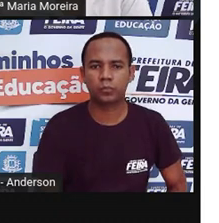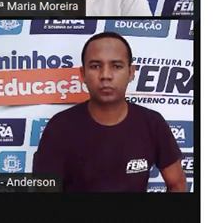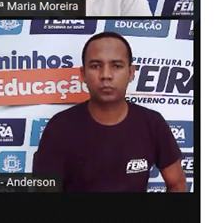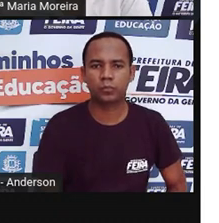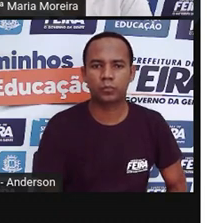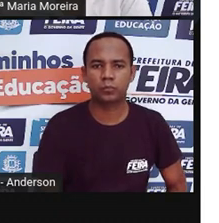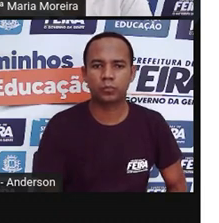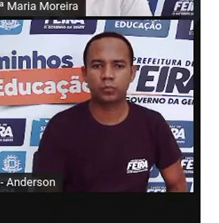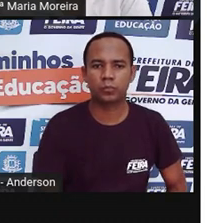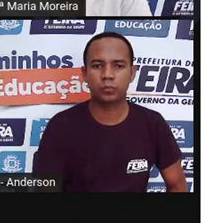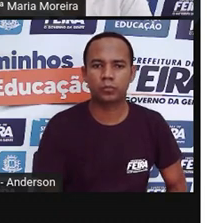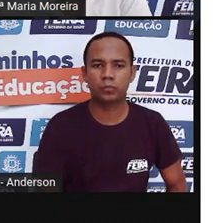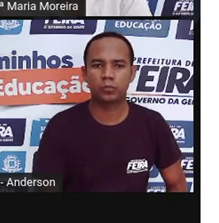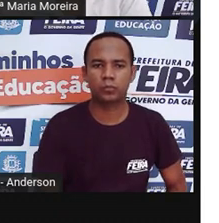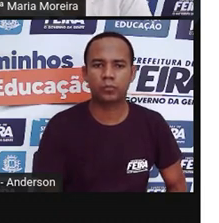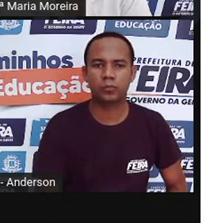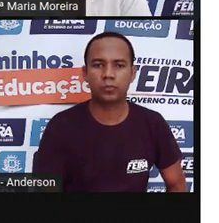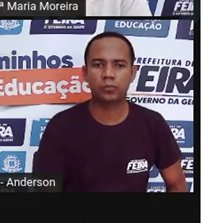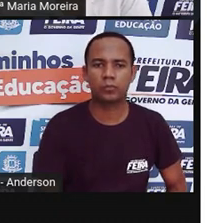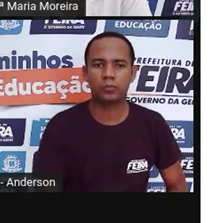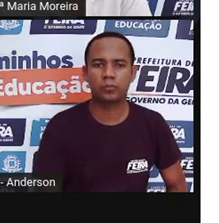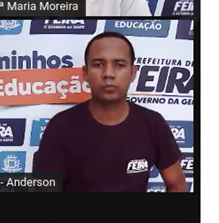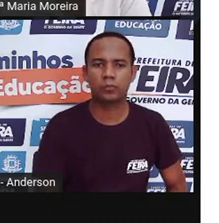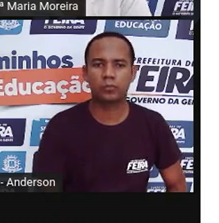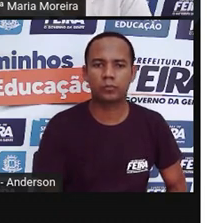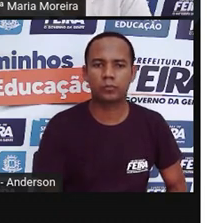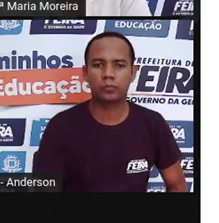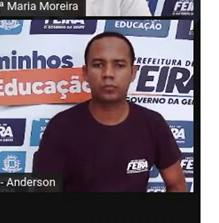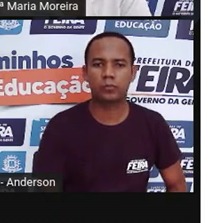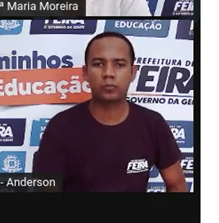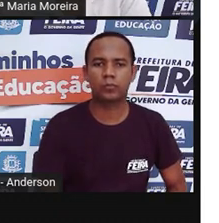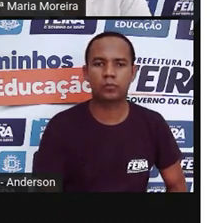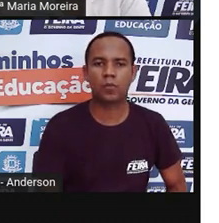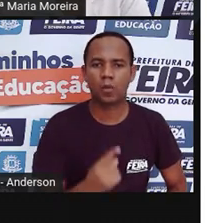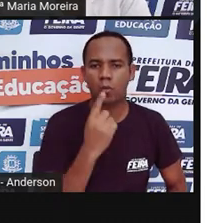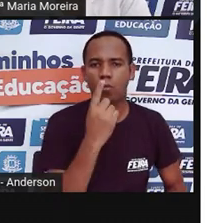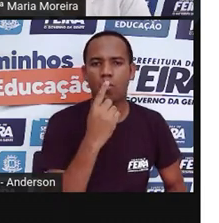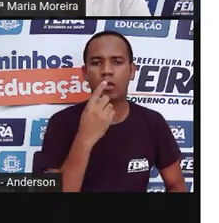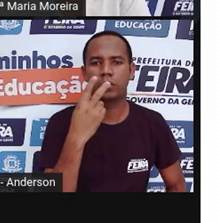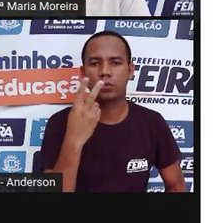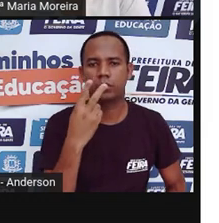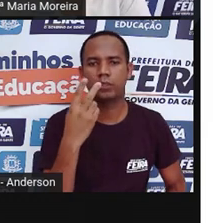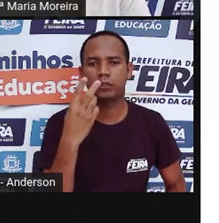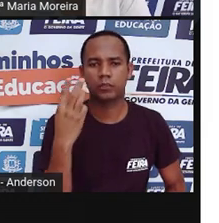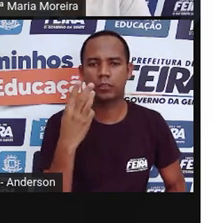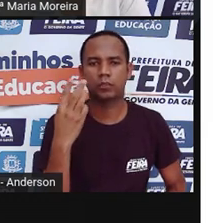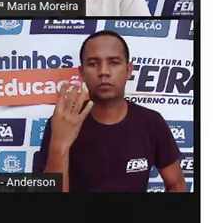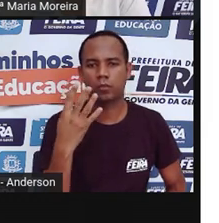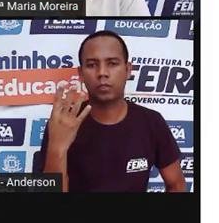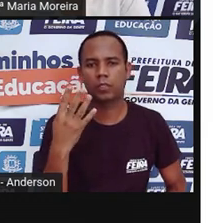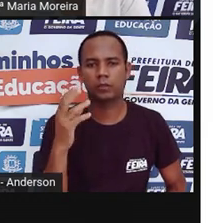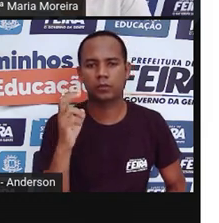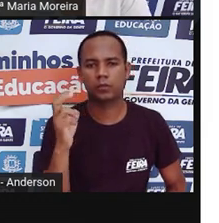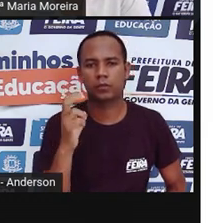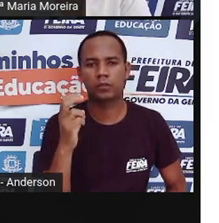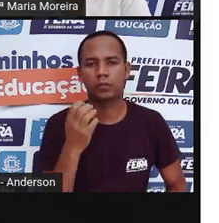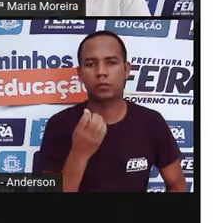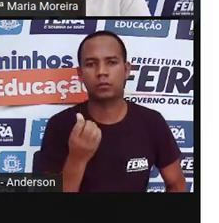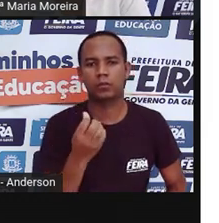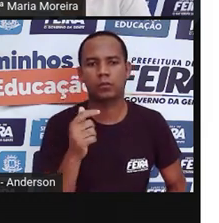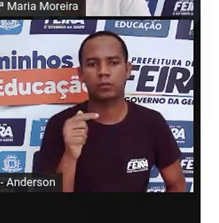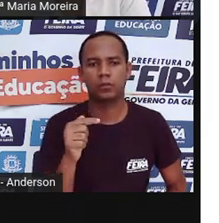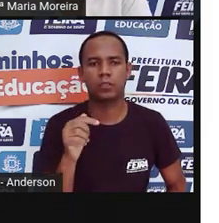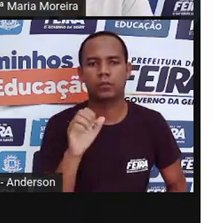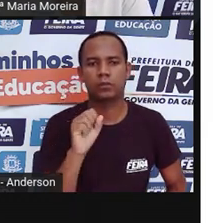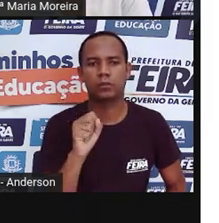uma hora, duas horas, três horas, quatro horas, cinco, seis, sete, oito, nove, dez, onze, doze